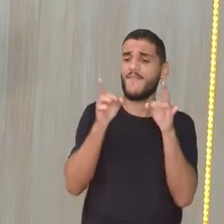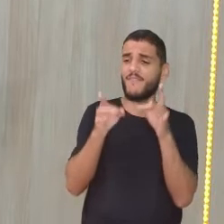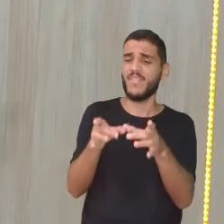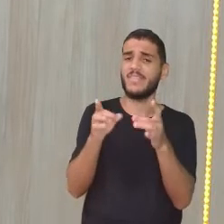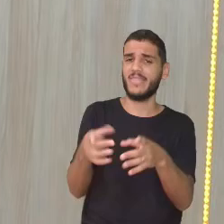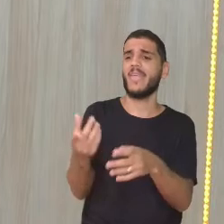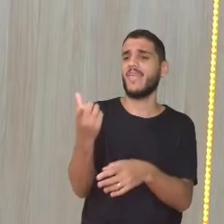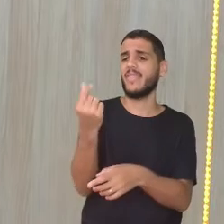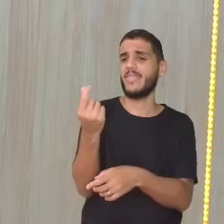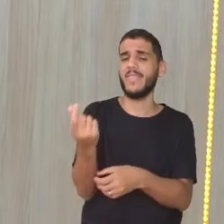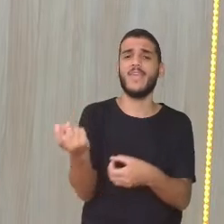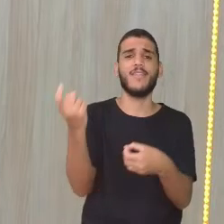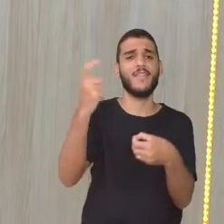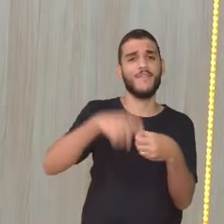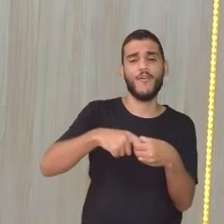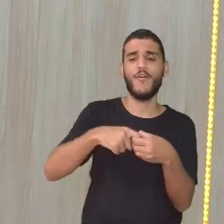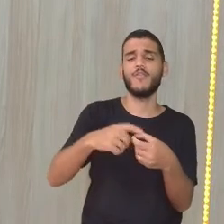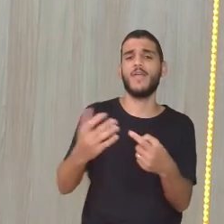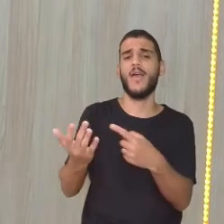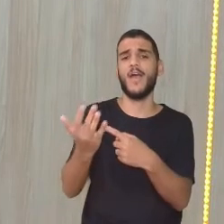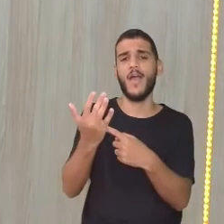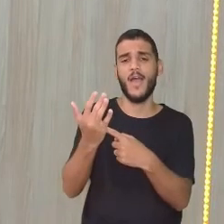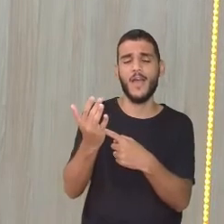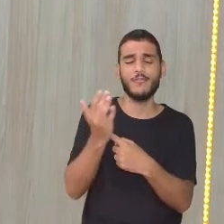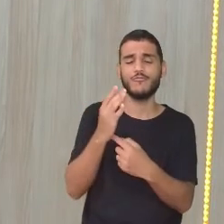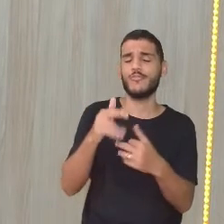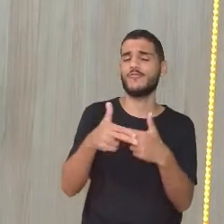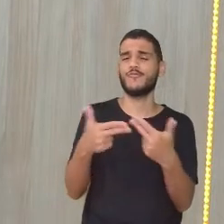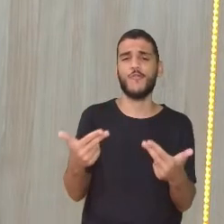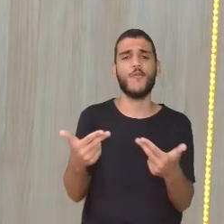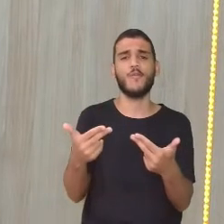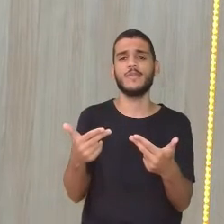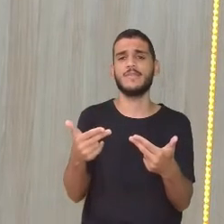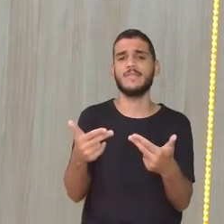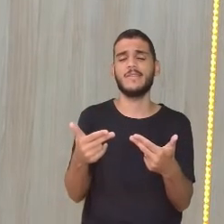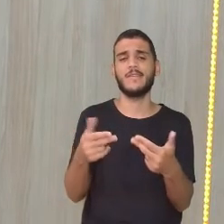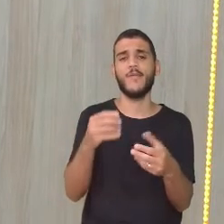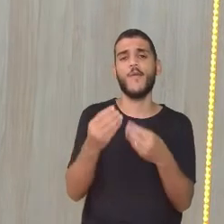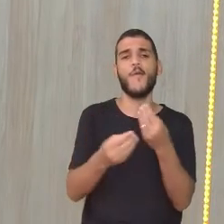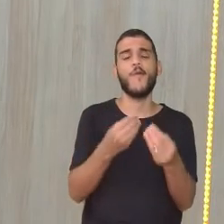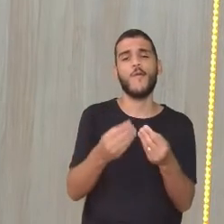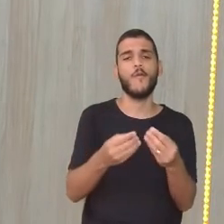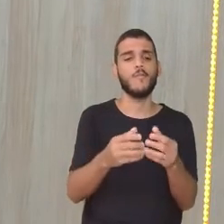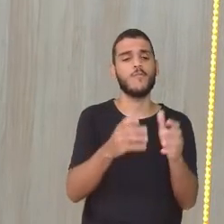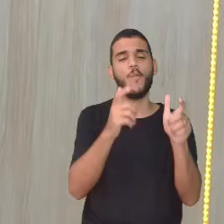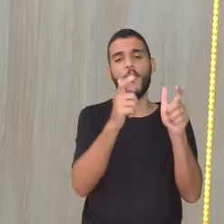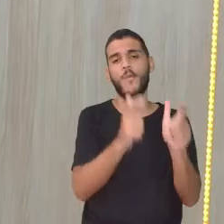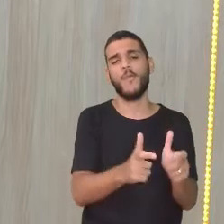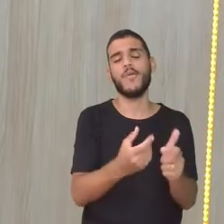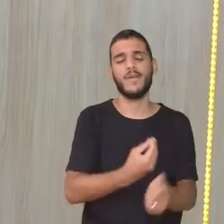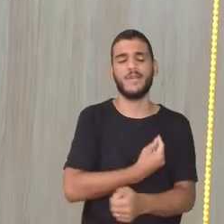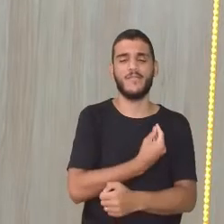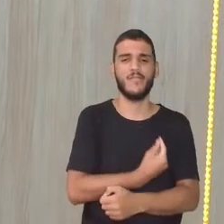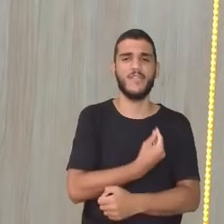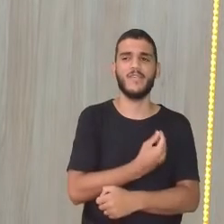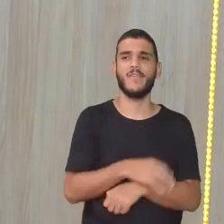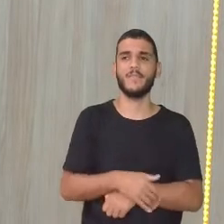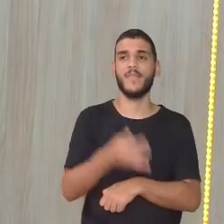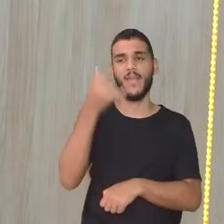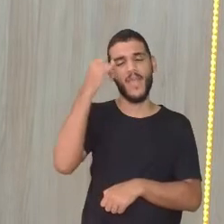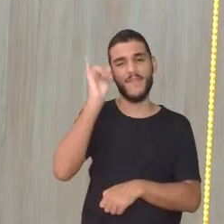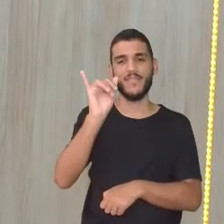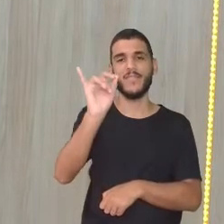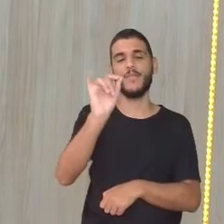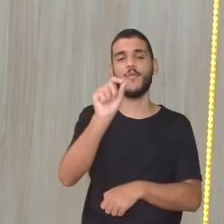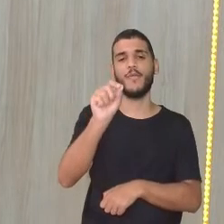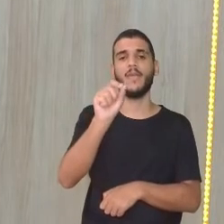receber esse dinheiro pra ajudar em alguma coisa na sua comunidade. Evitando que a gente fique, ó, nessa situação de